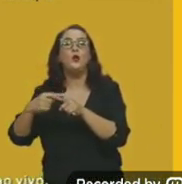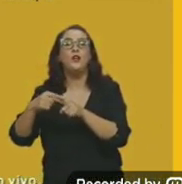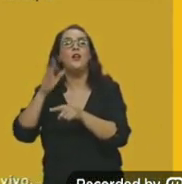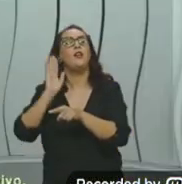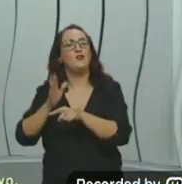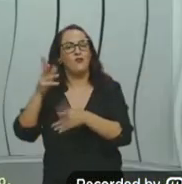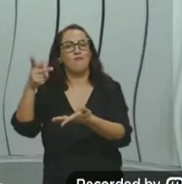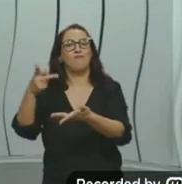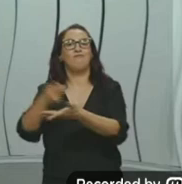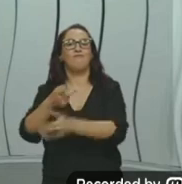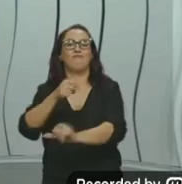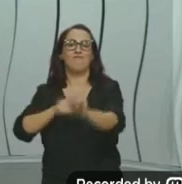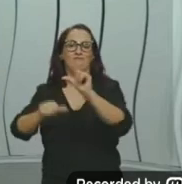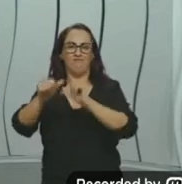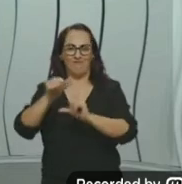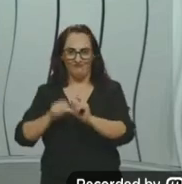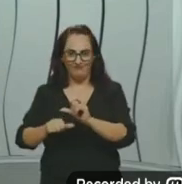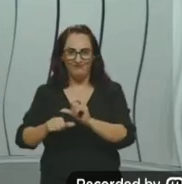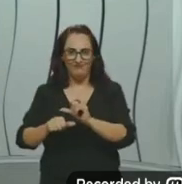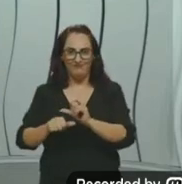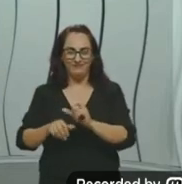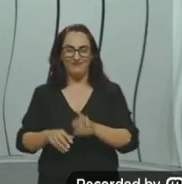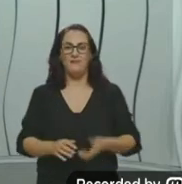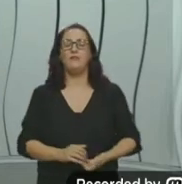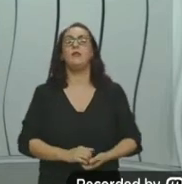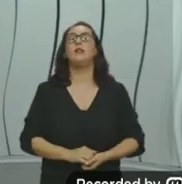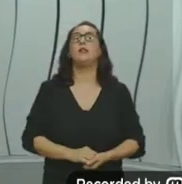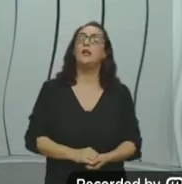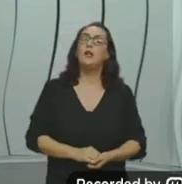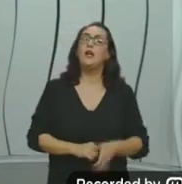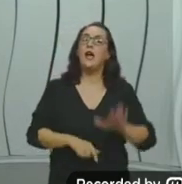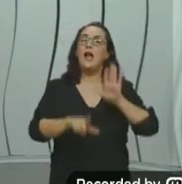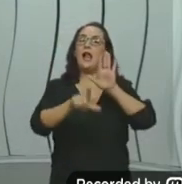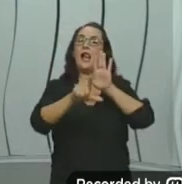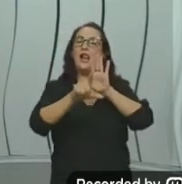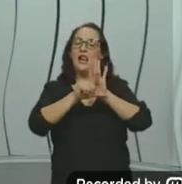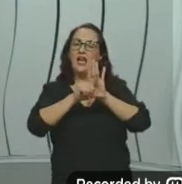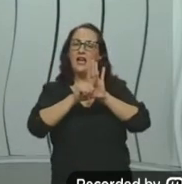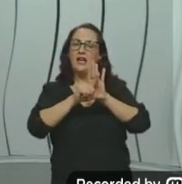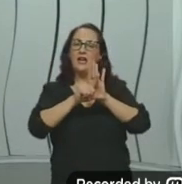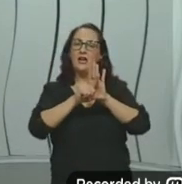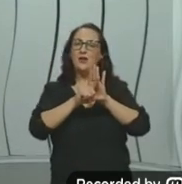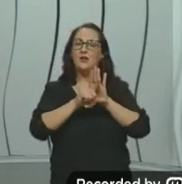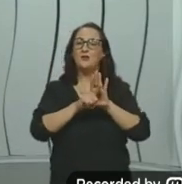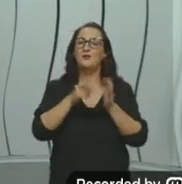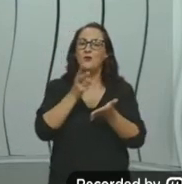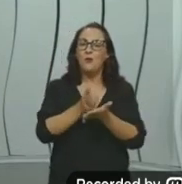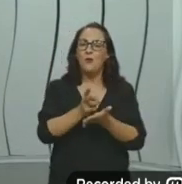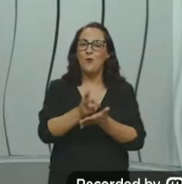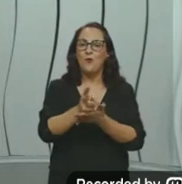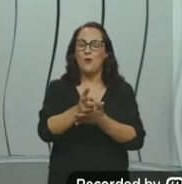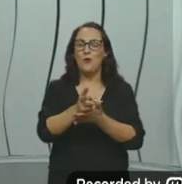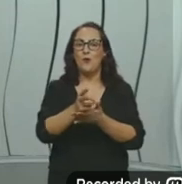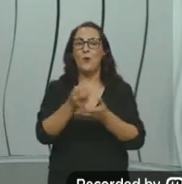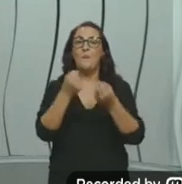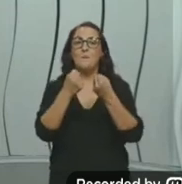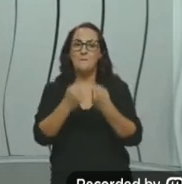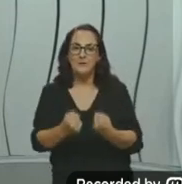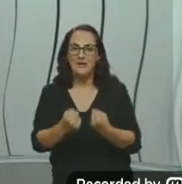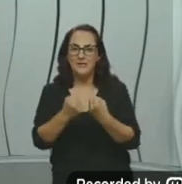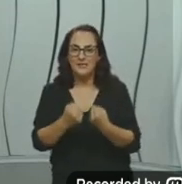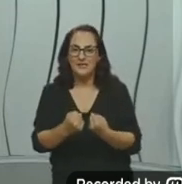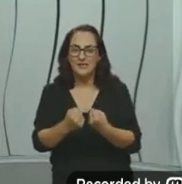tempo, tranquilo? Bom, então a lei de conservação da massa vem justamente através de